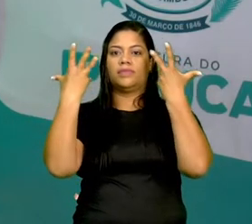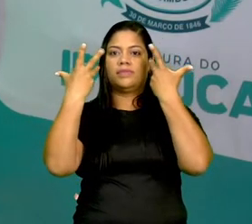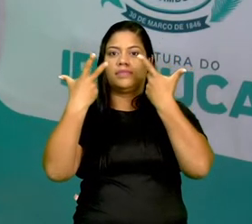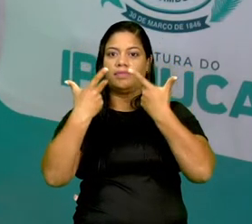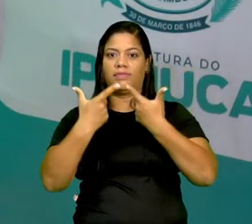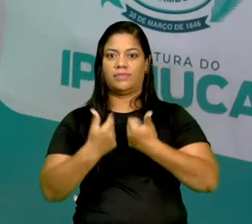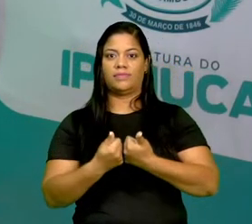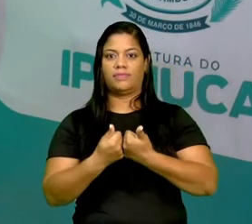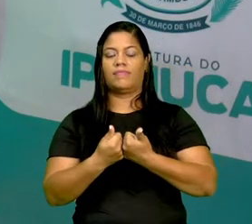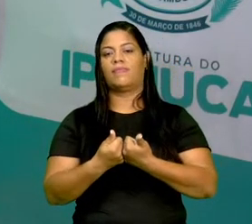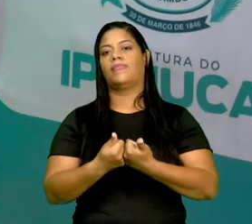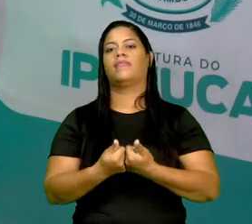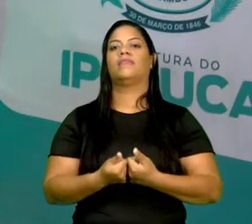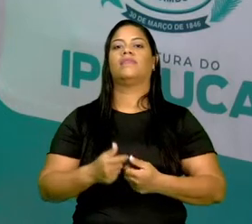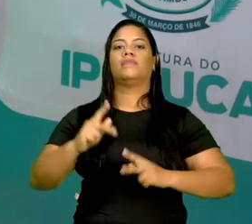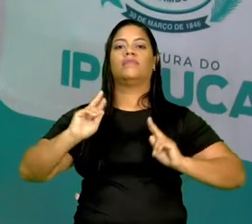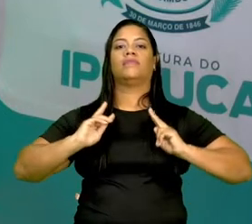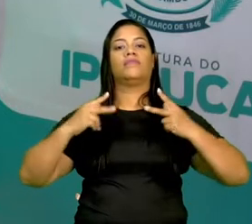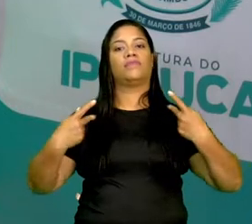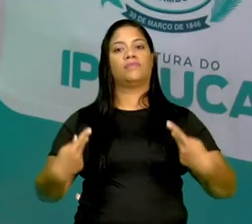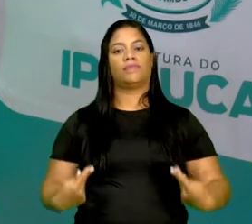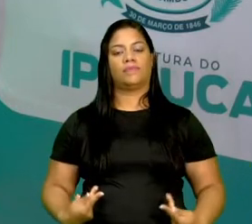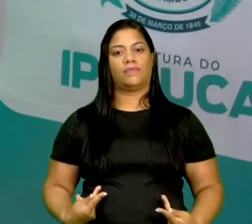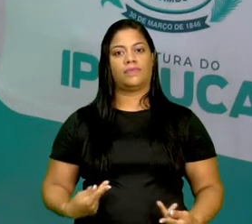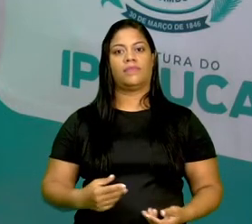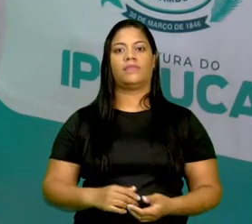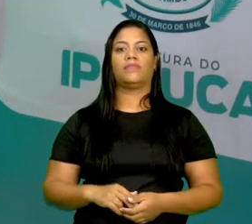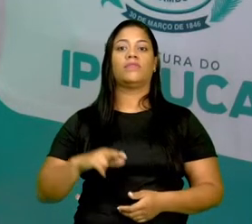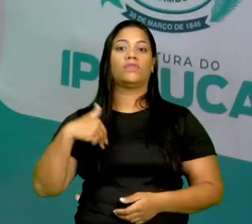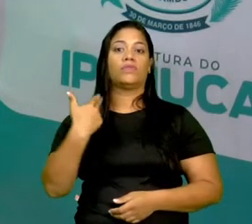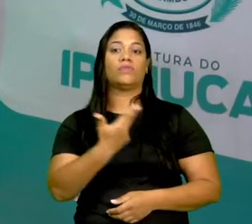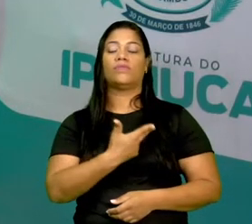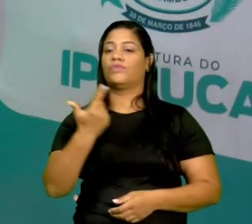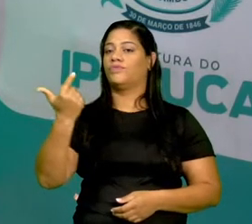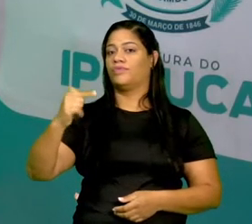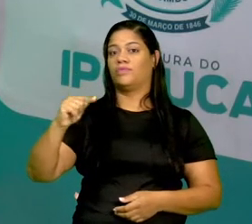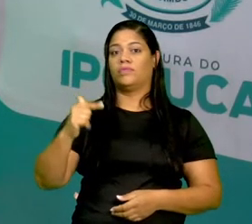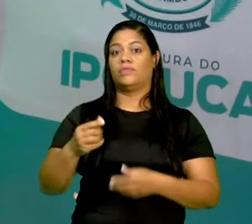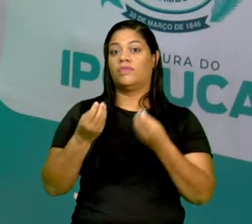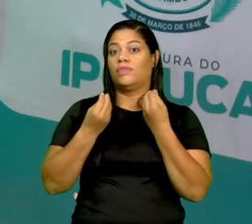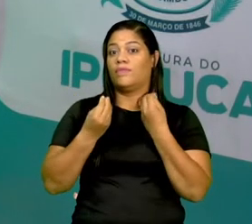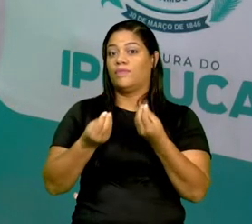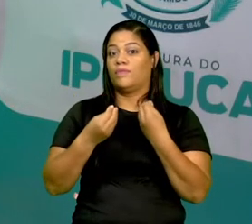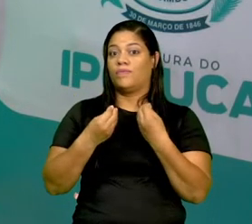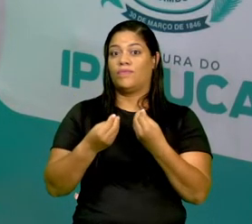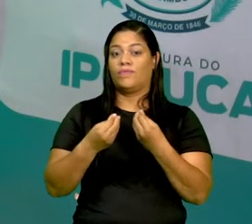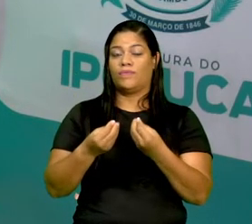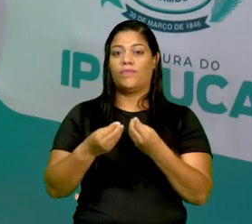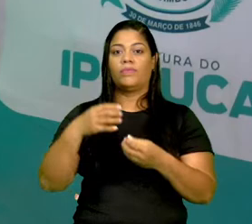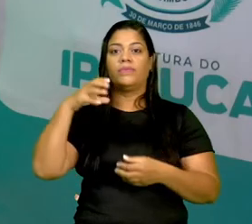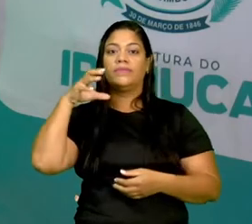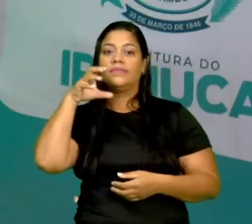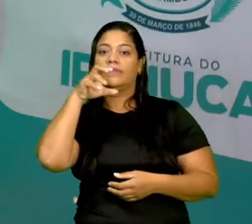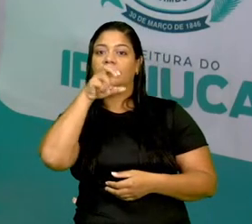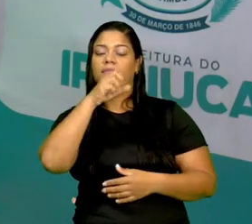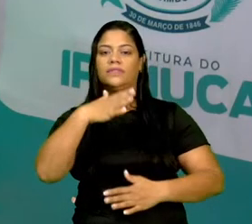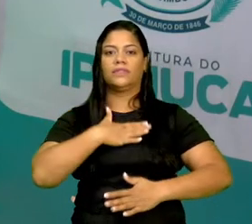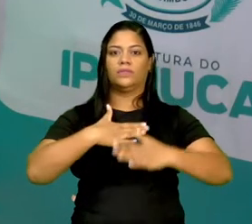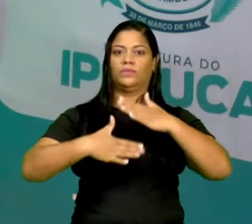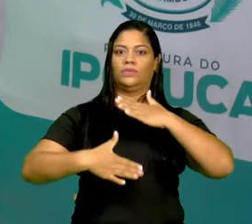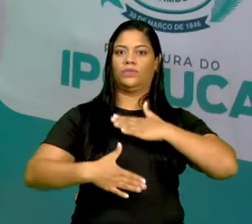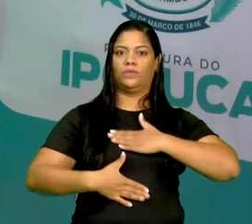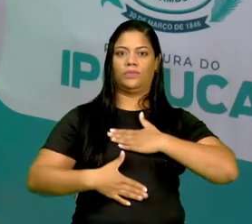e os seres humanos. A gente não teria como aquecer o nosso corpo sem esse